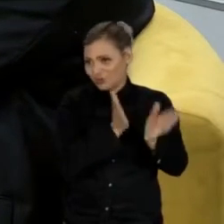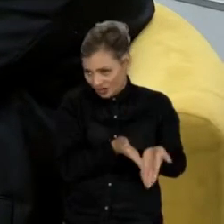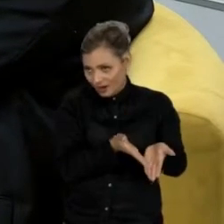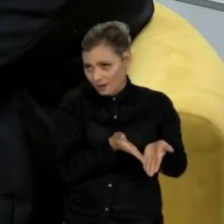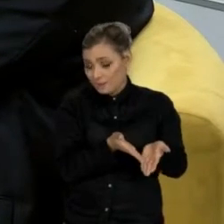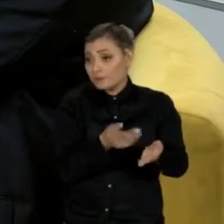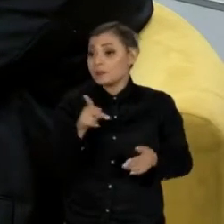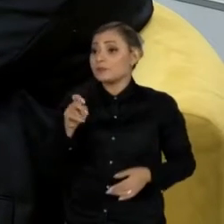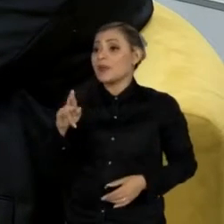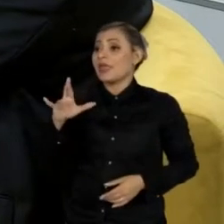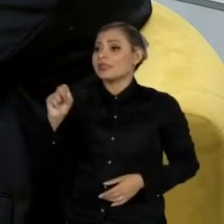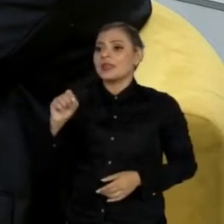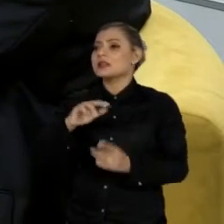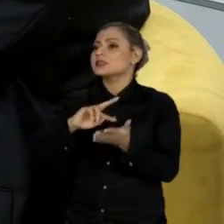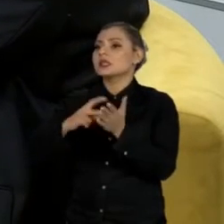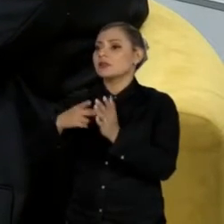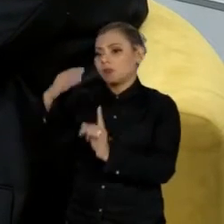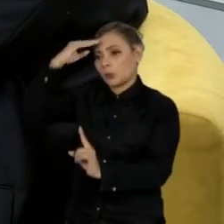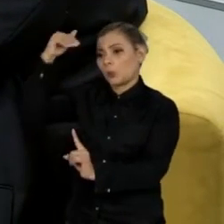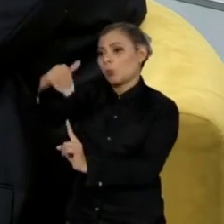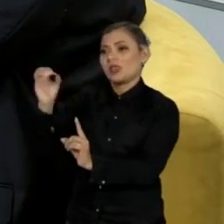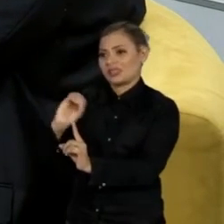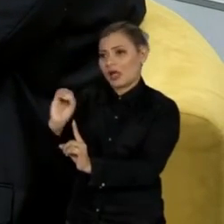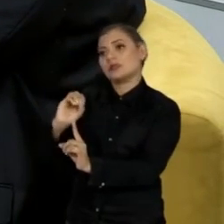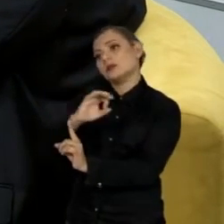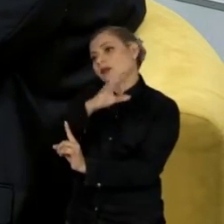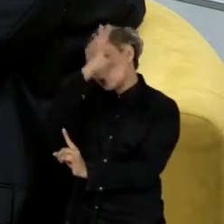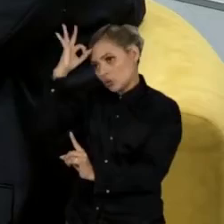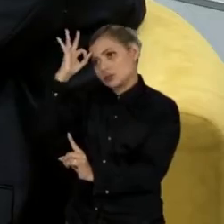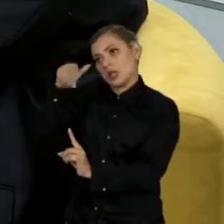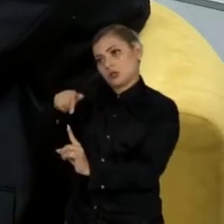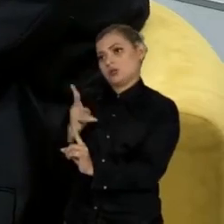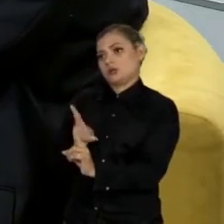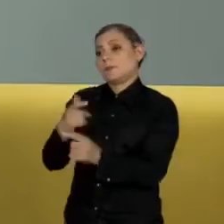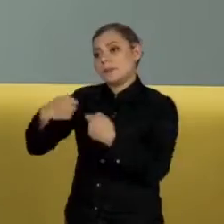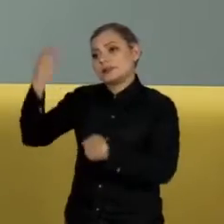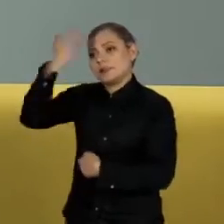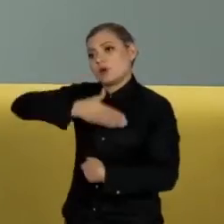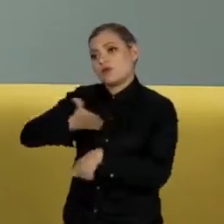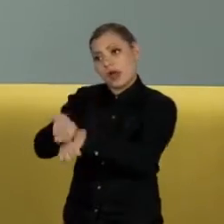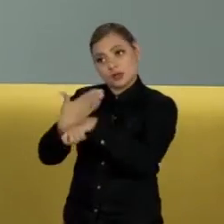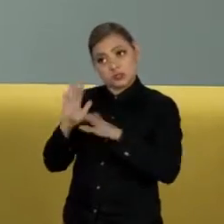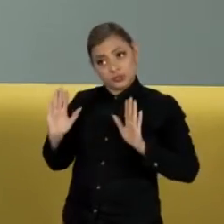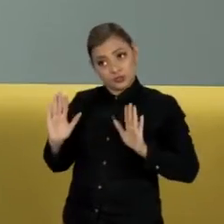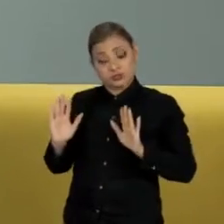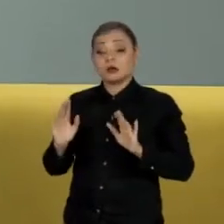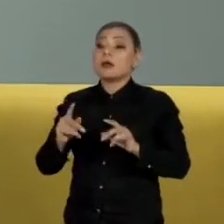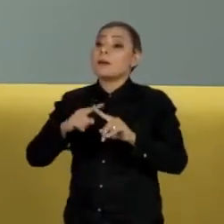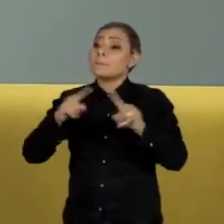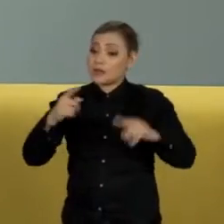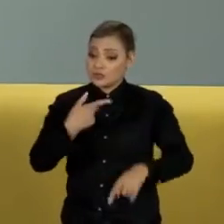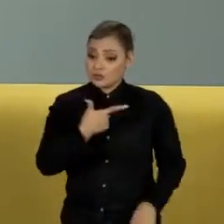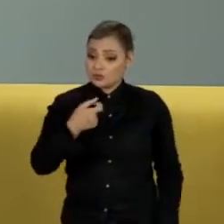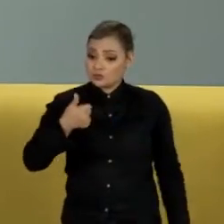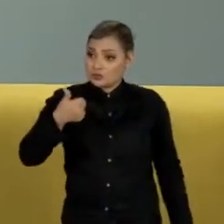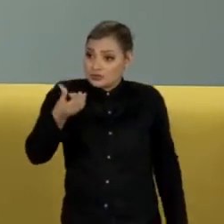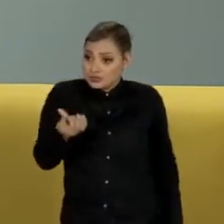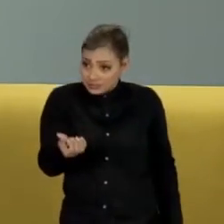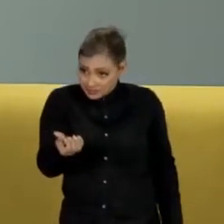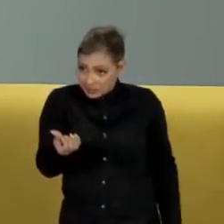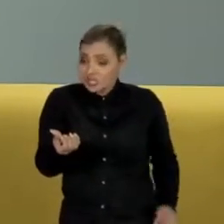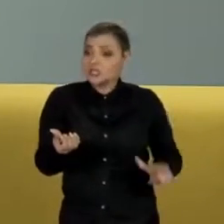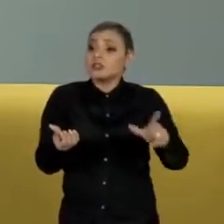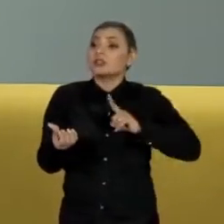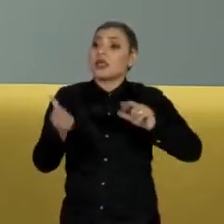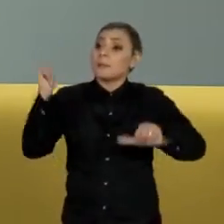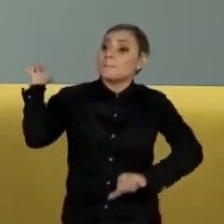decidiu o Supremo e foi relator o ministro Eros Grau. Aí, em 2016, há uma